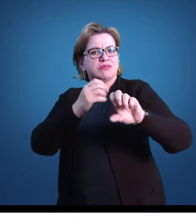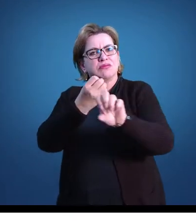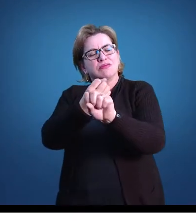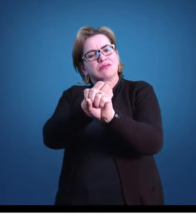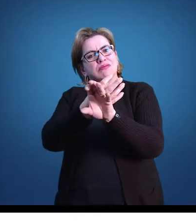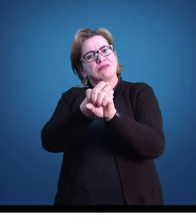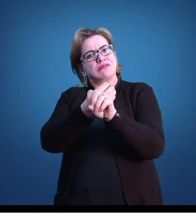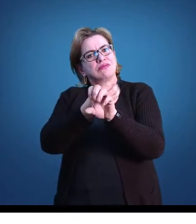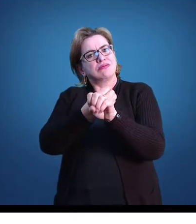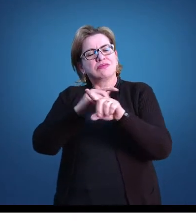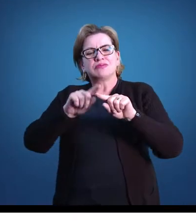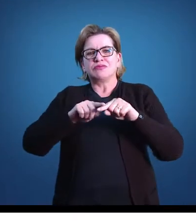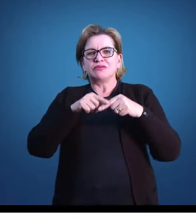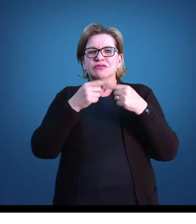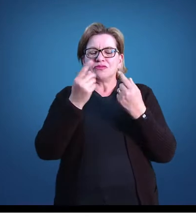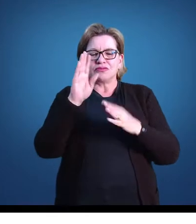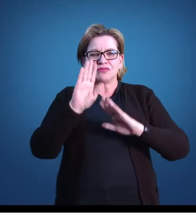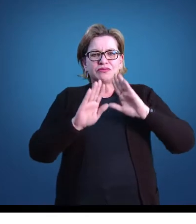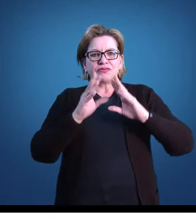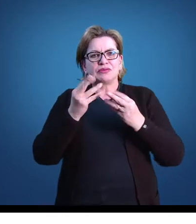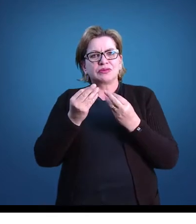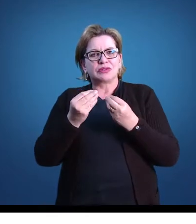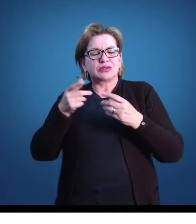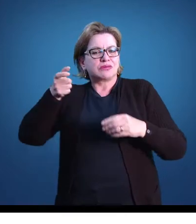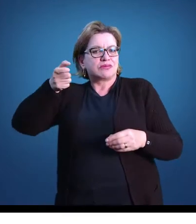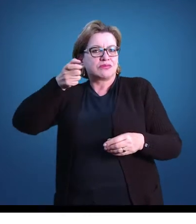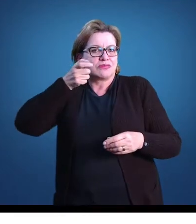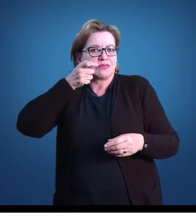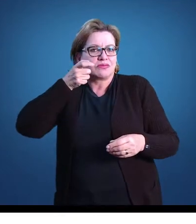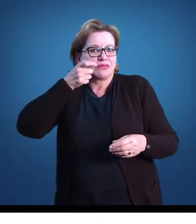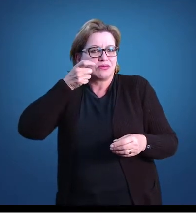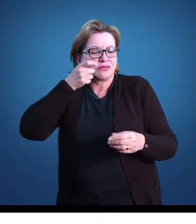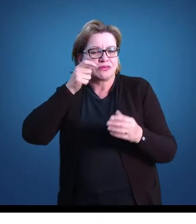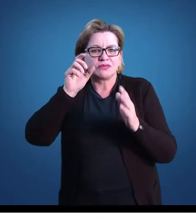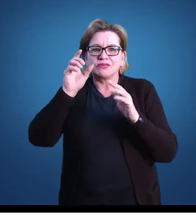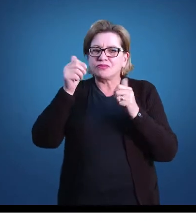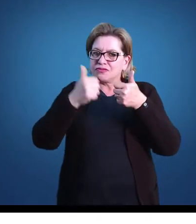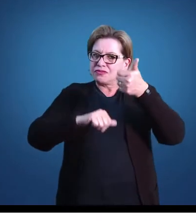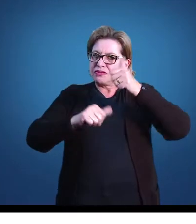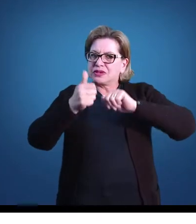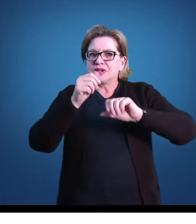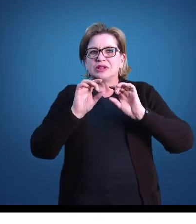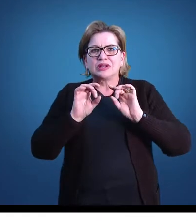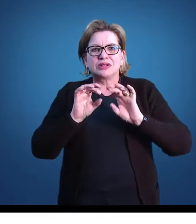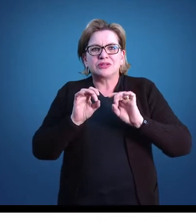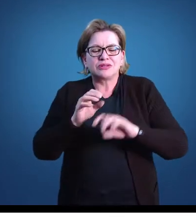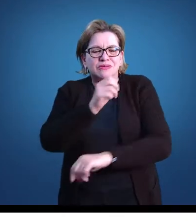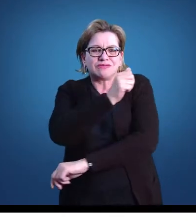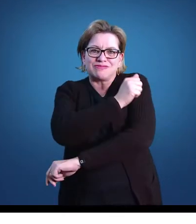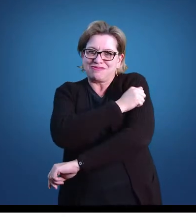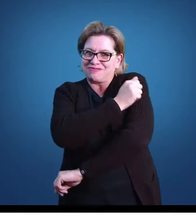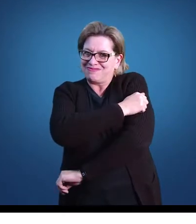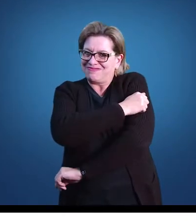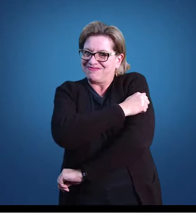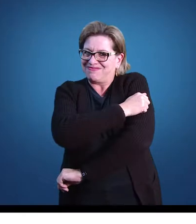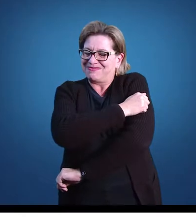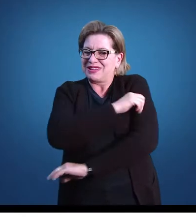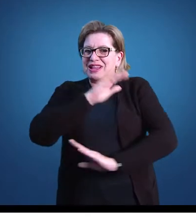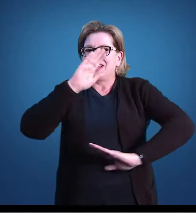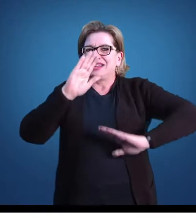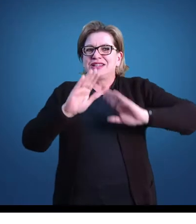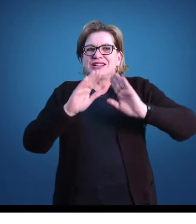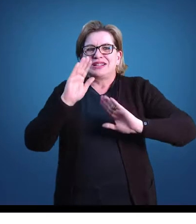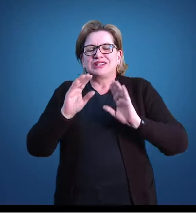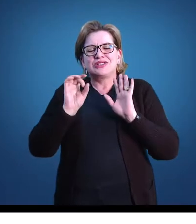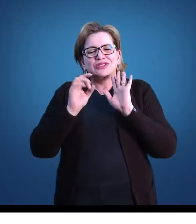-aprendizagem. Porém, na maioria das vezes, nós observamos que essa avaliação se restringe ao aluno, ou seja, ela